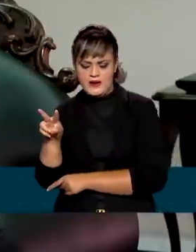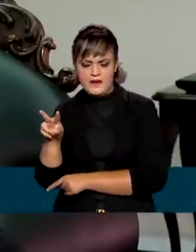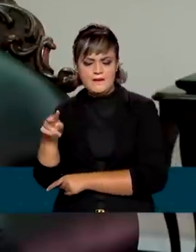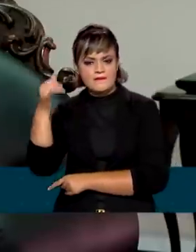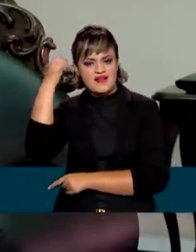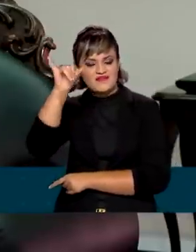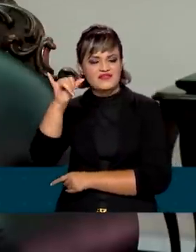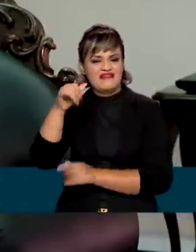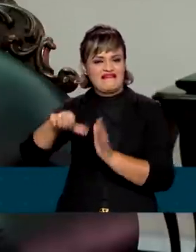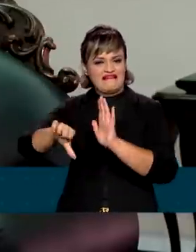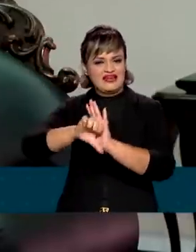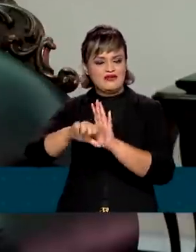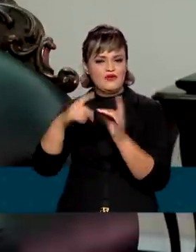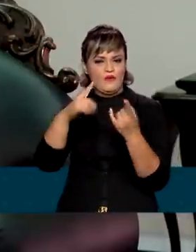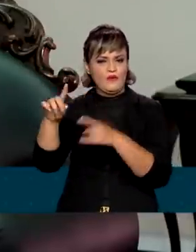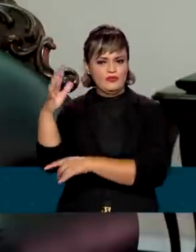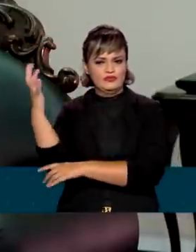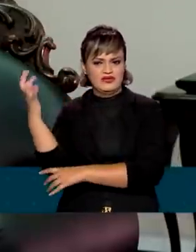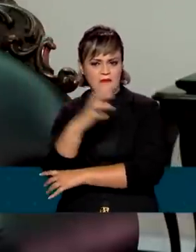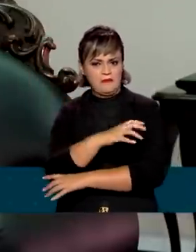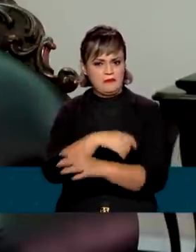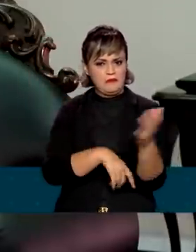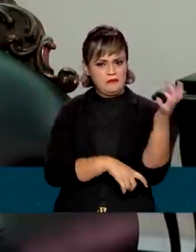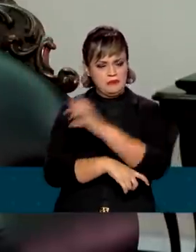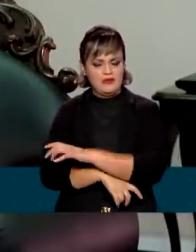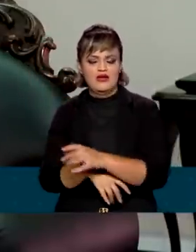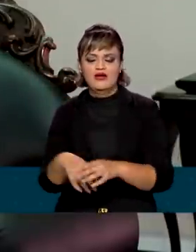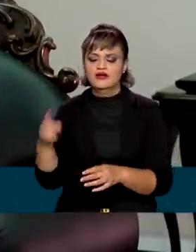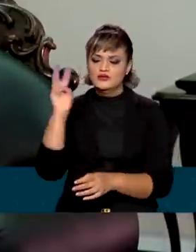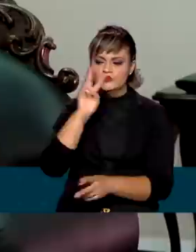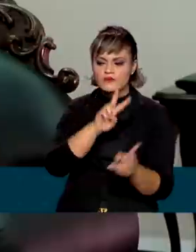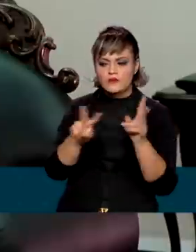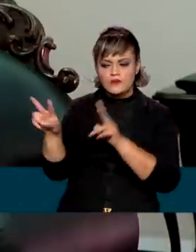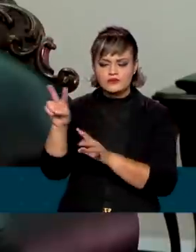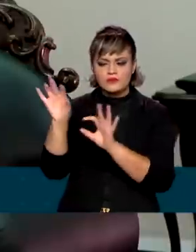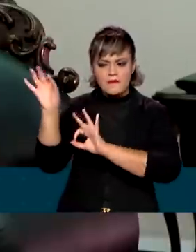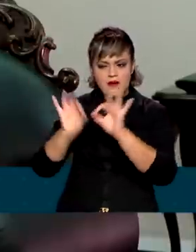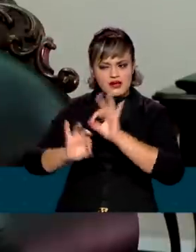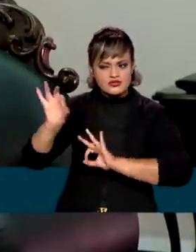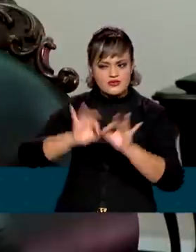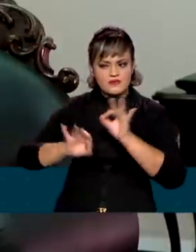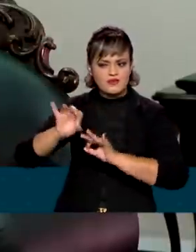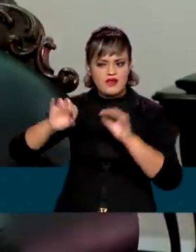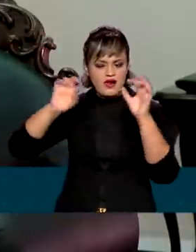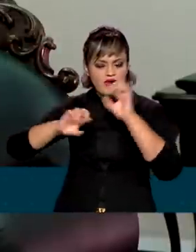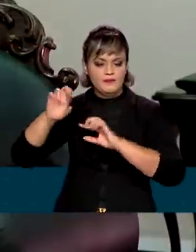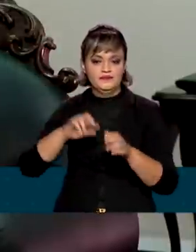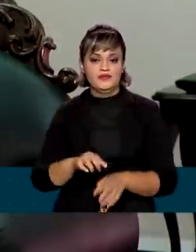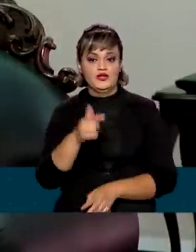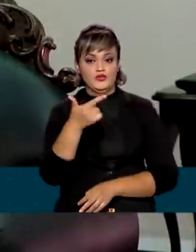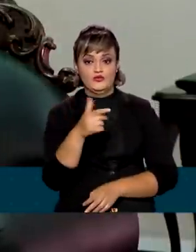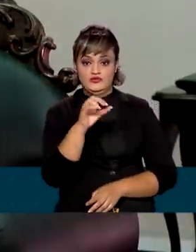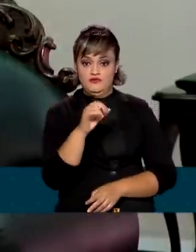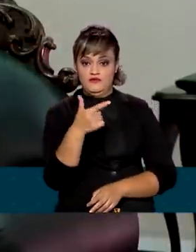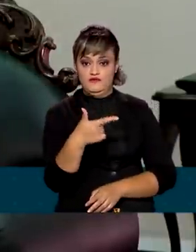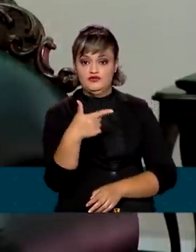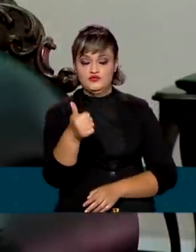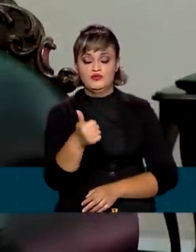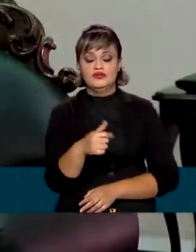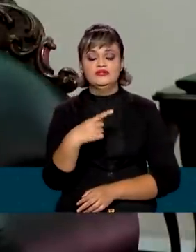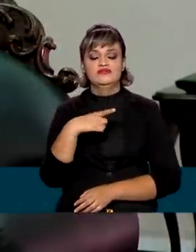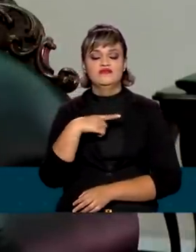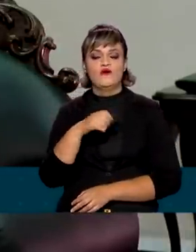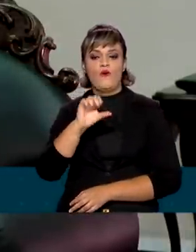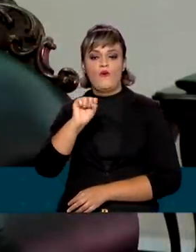combate aos crimes ambientais, ao desmatamento naquela região. Está sendo feito todo um planejamento. Nesse ano de 2021 foram mais de 8 mil policiais